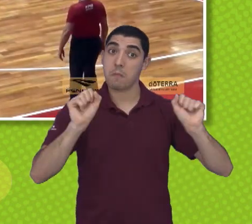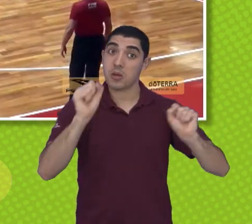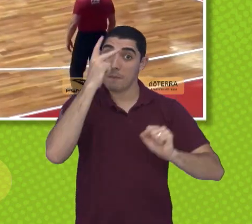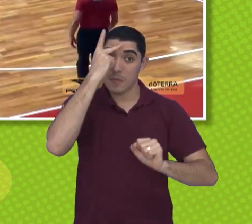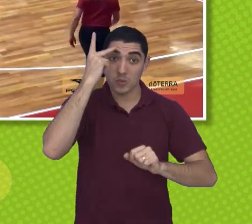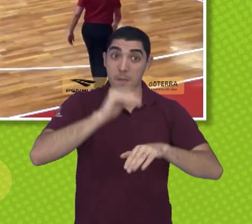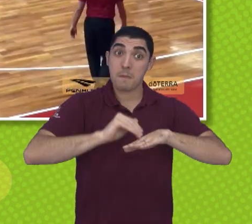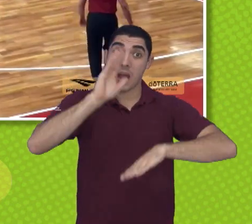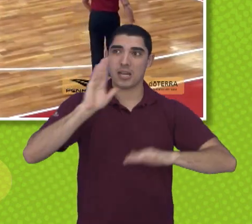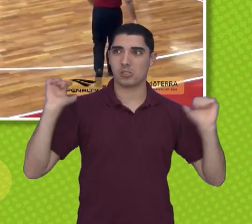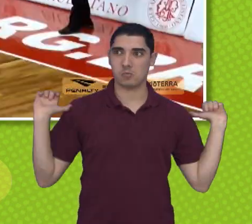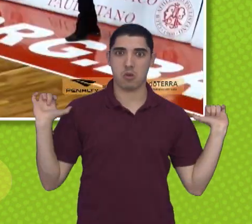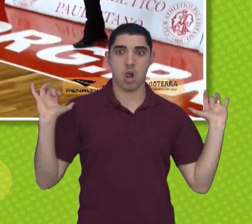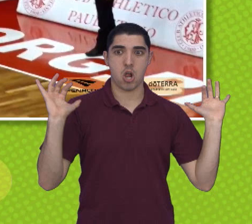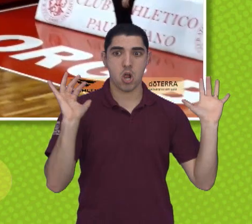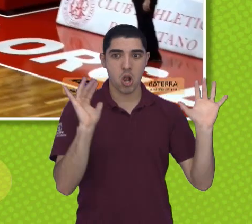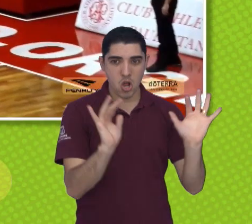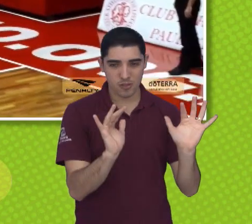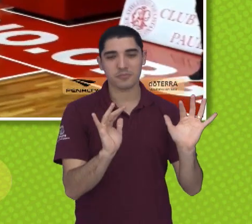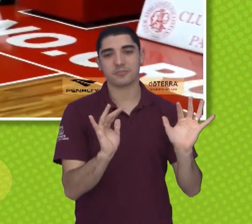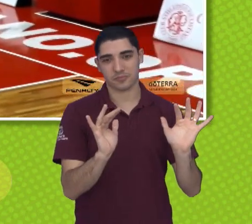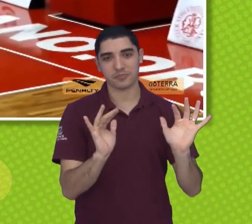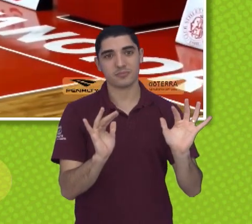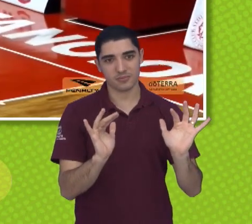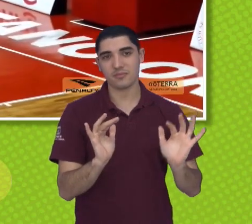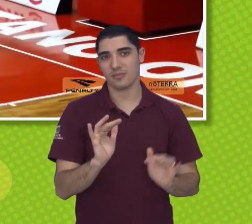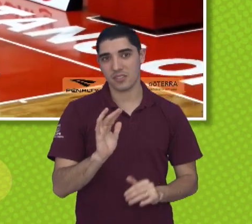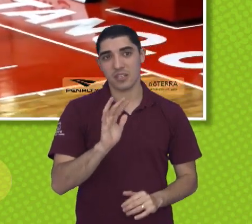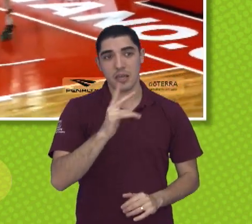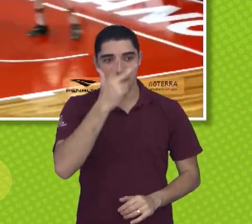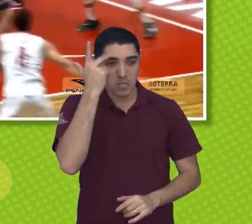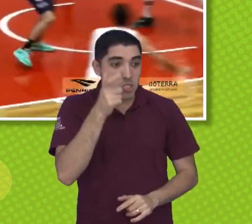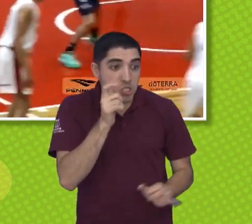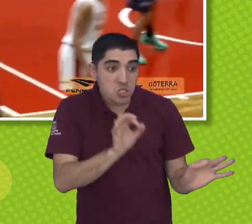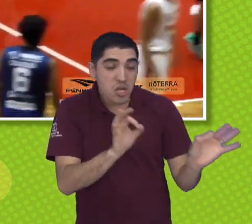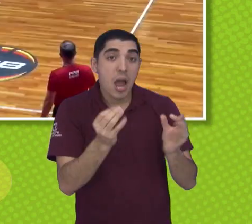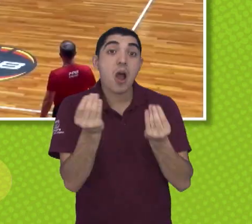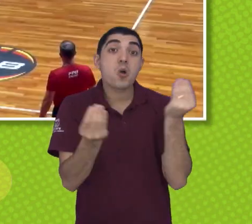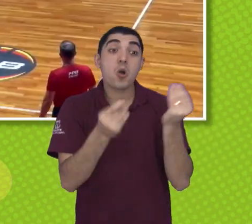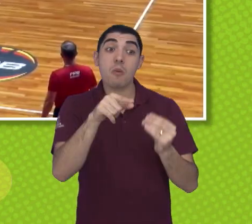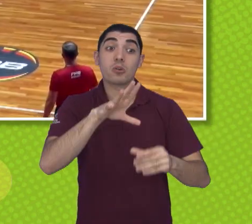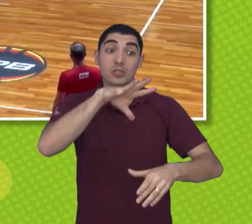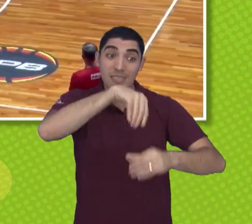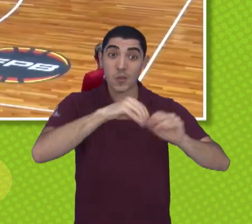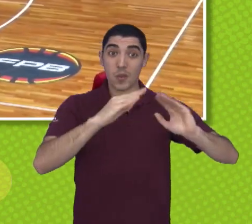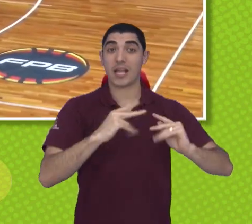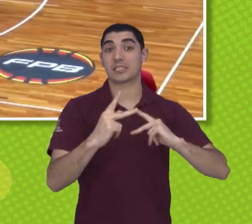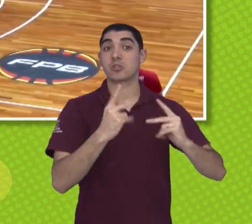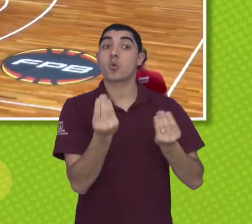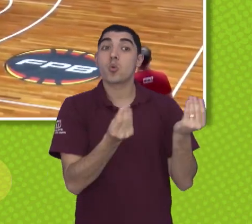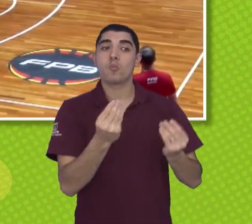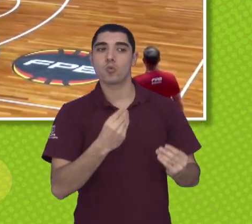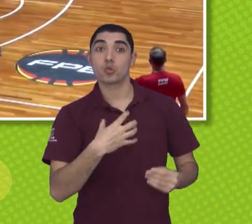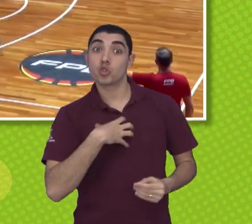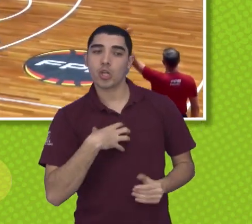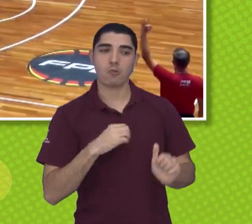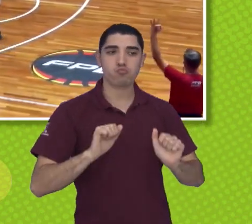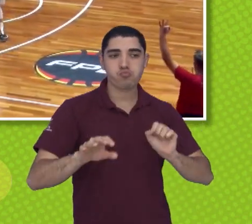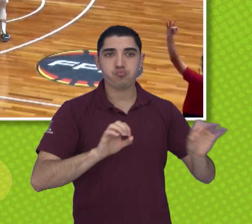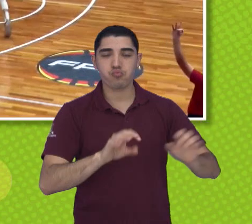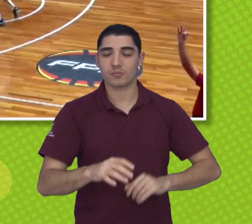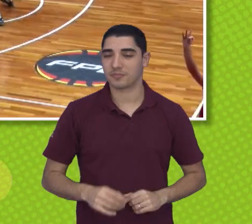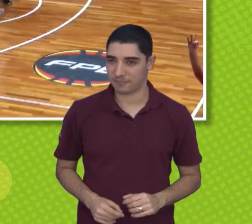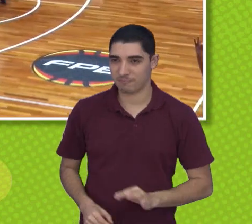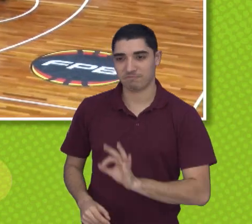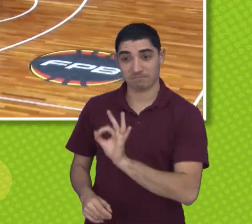não tenha a mesma pressão que tenha no Lineu, mas vai ter mais gente, então vamos ver como é que esse time do São José se comporta. É verdade, e o detalhe é o seguinte, né,